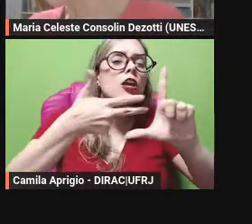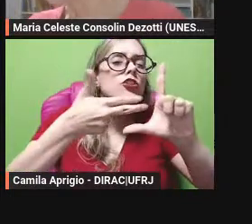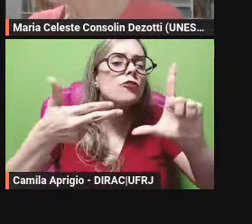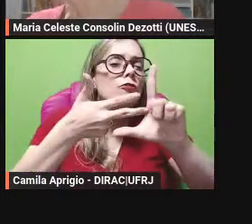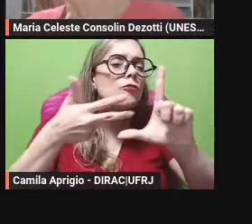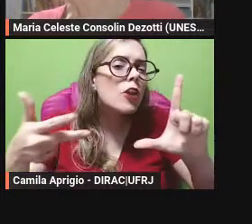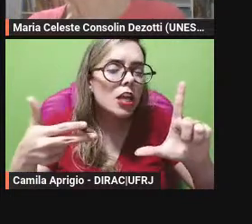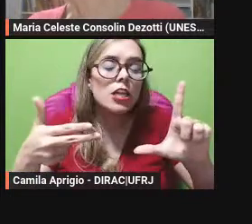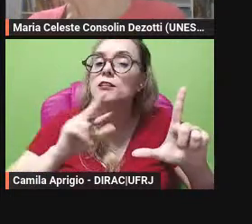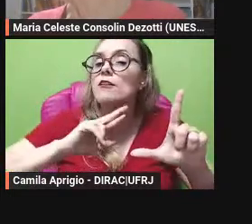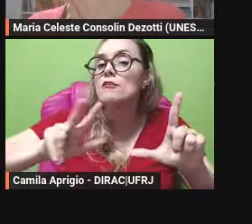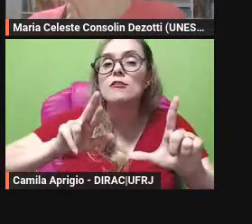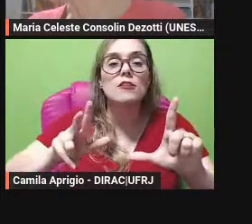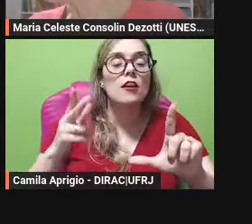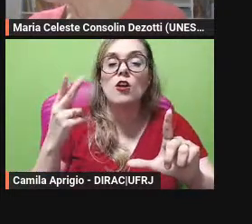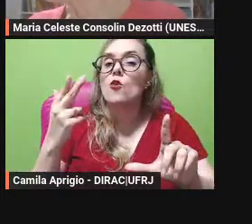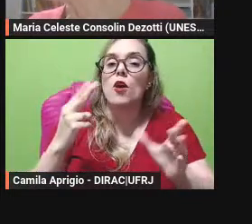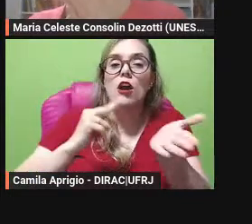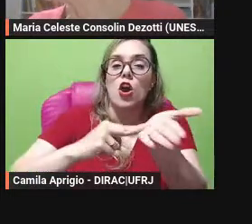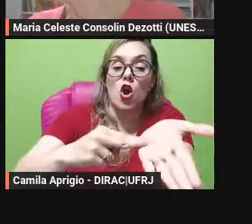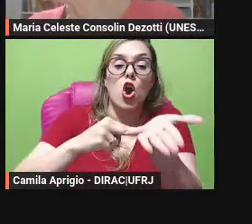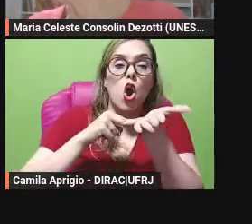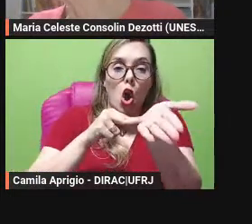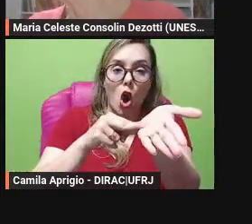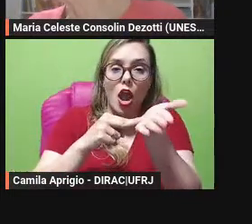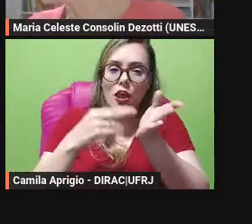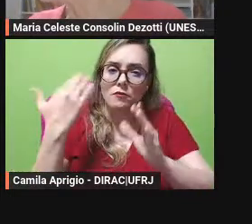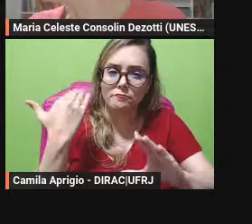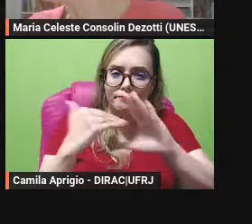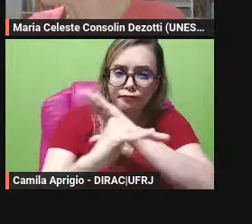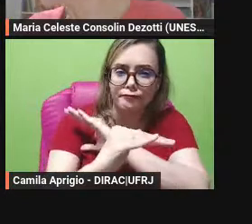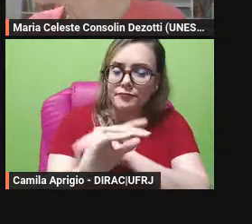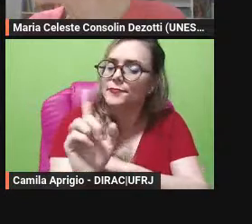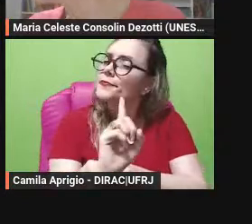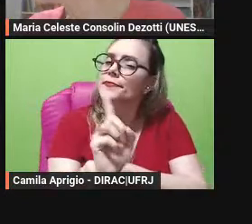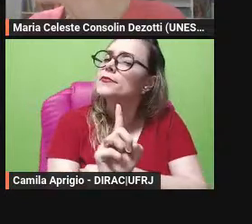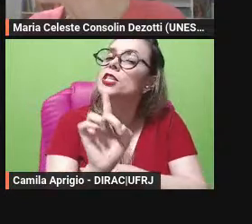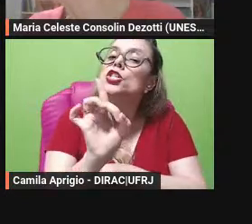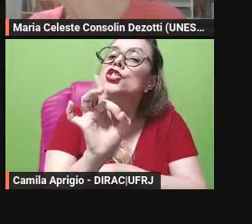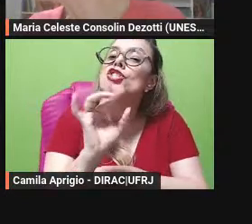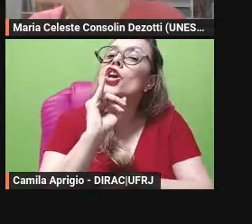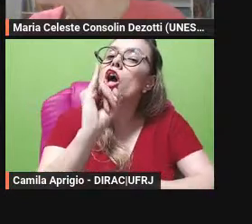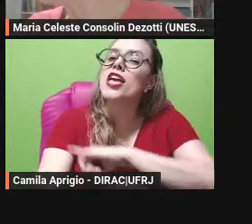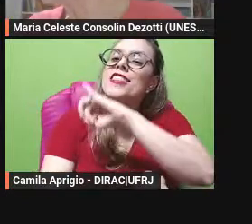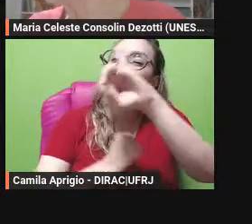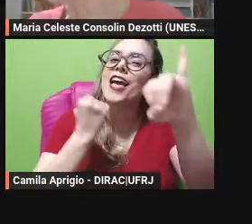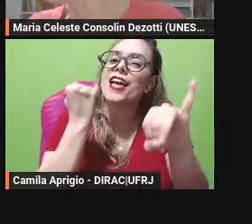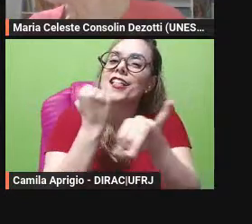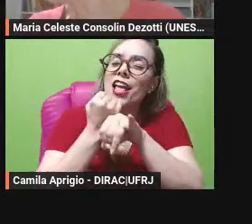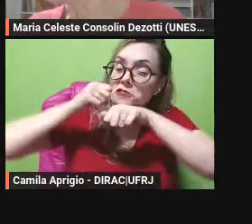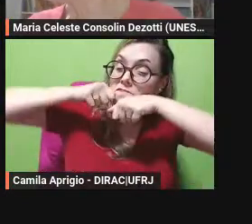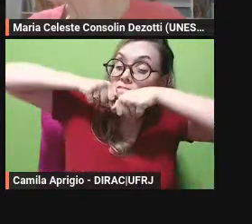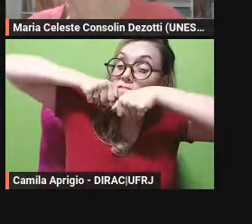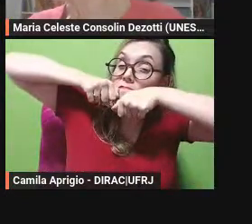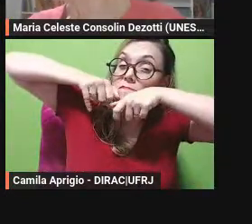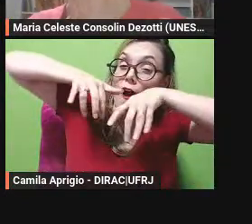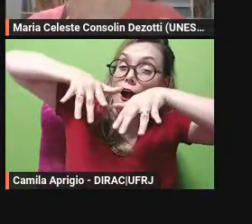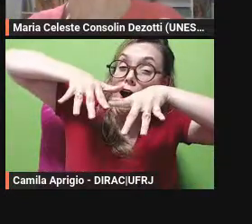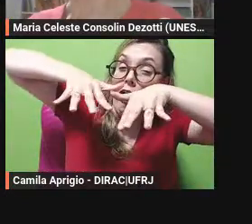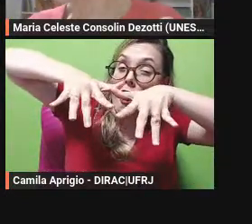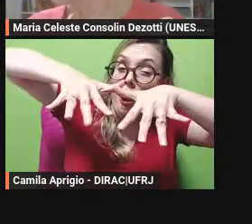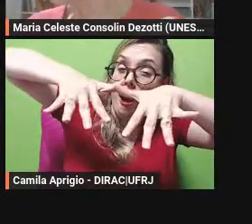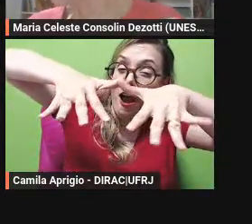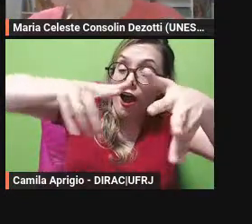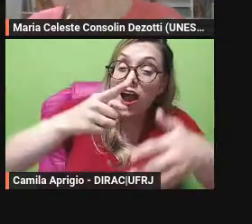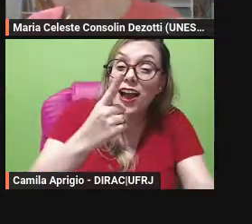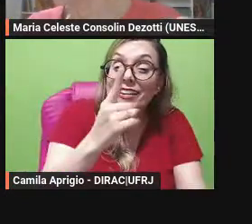correio manda via streaming conteúdos dos mais diversos para mais de 100 milhões de assinantes em quase